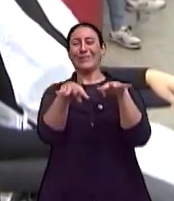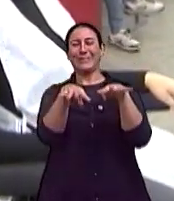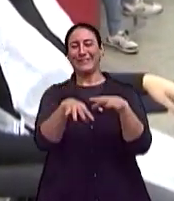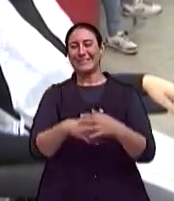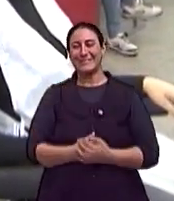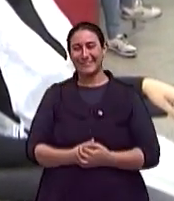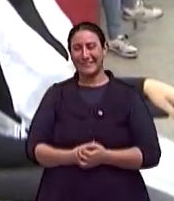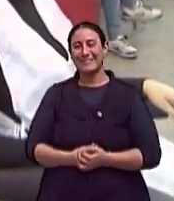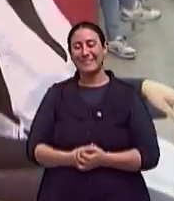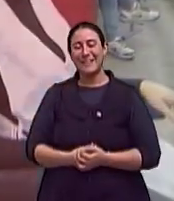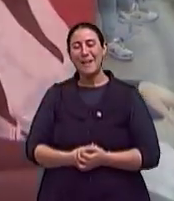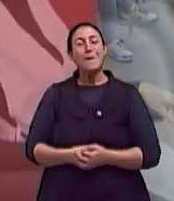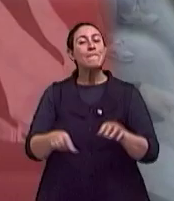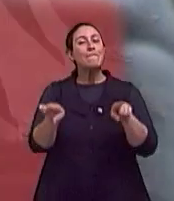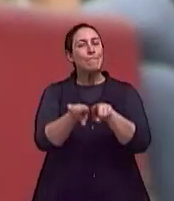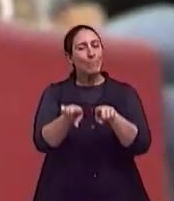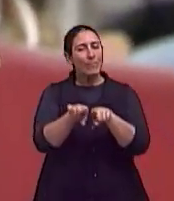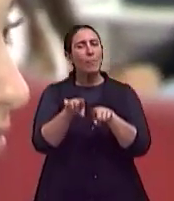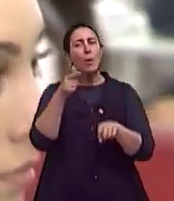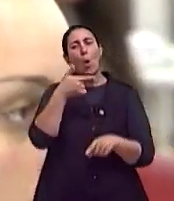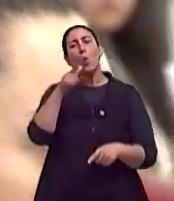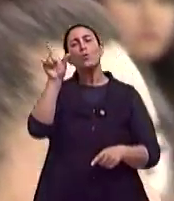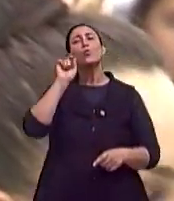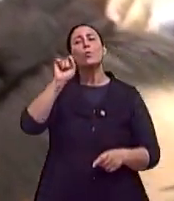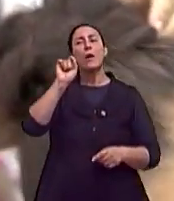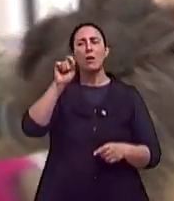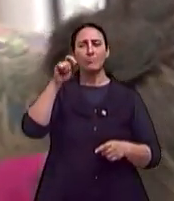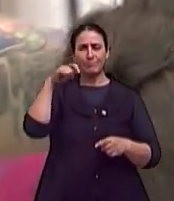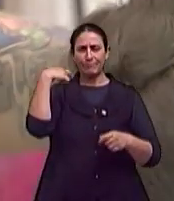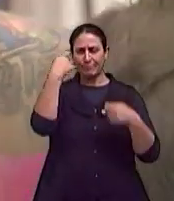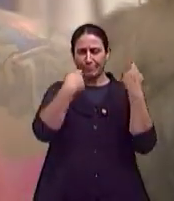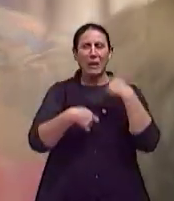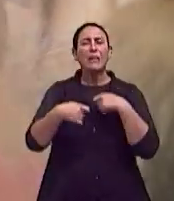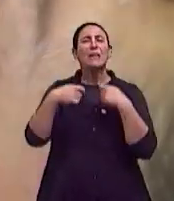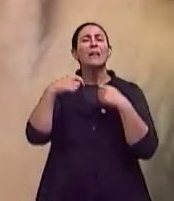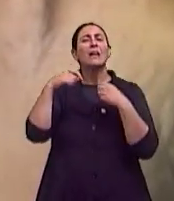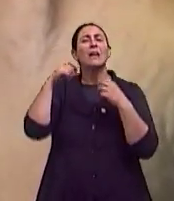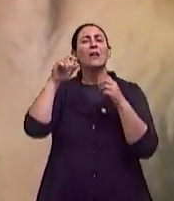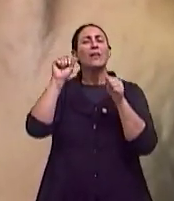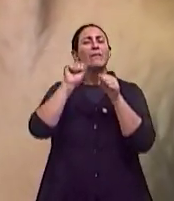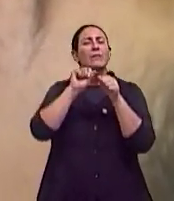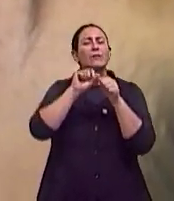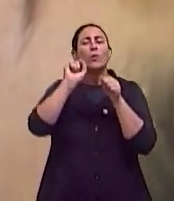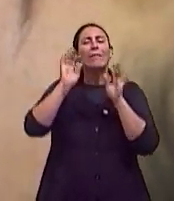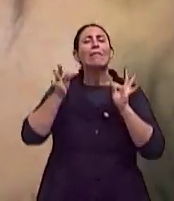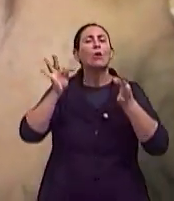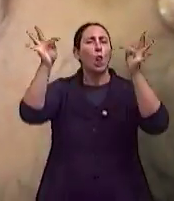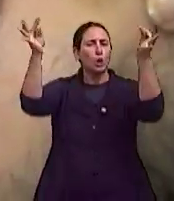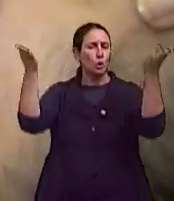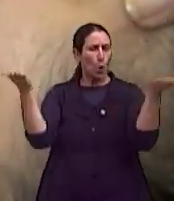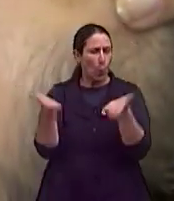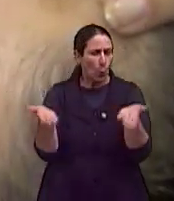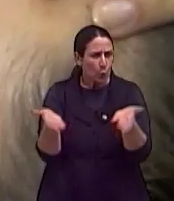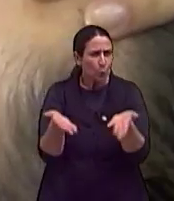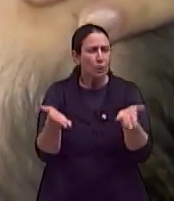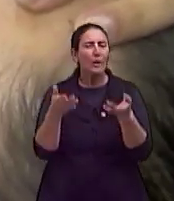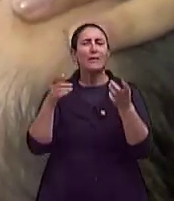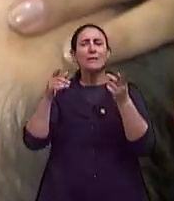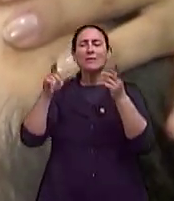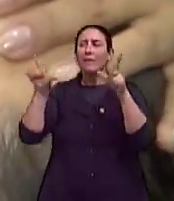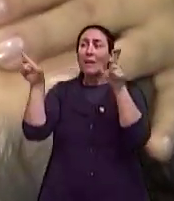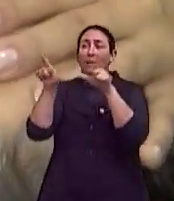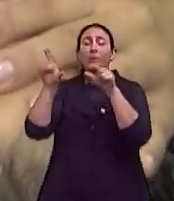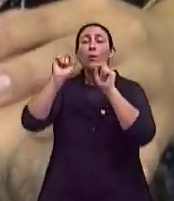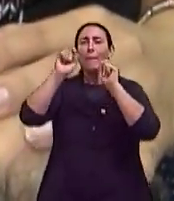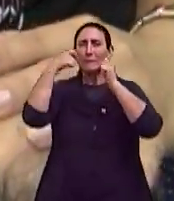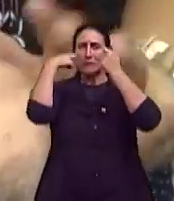Outra tendência é a maquiagem HD, especializada para atender à tecnologia digital de emissoras de televisão